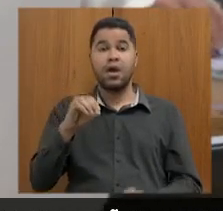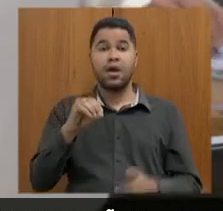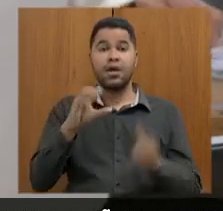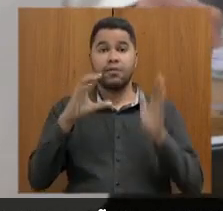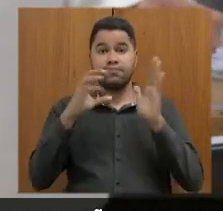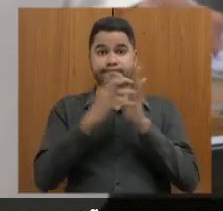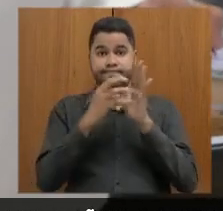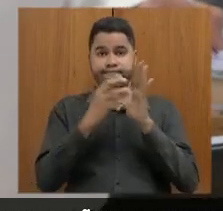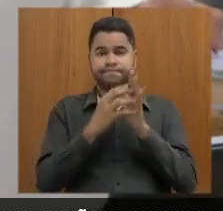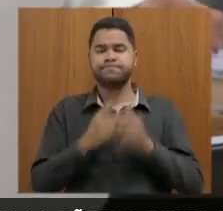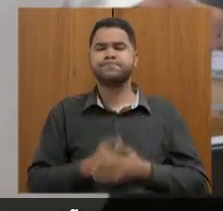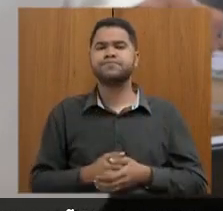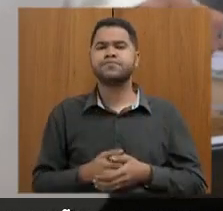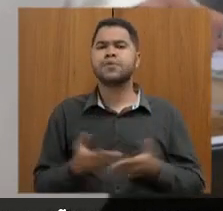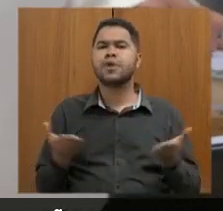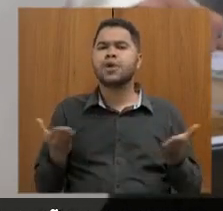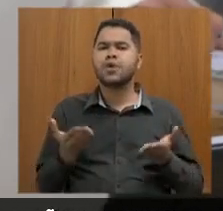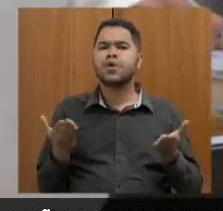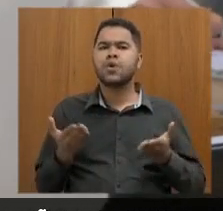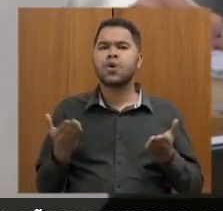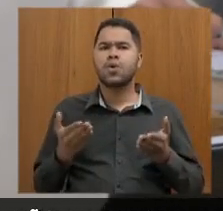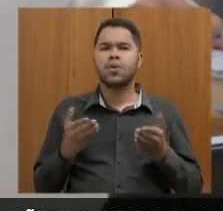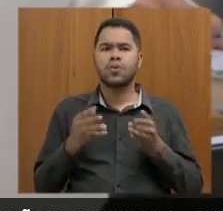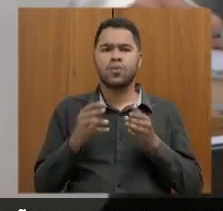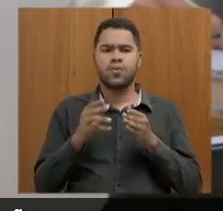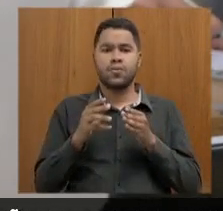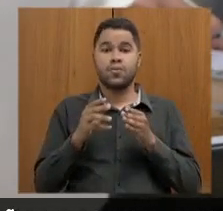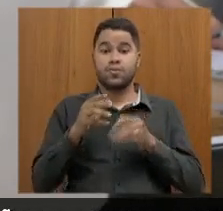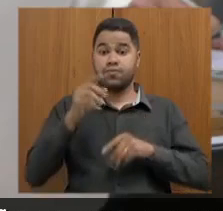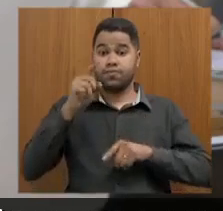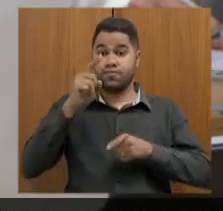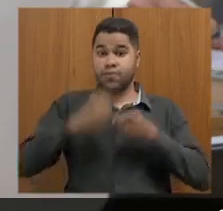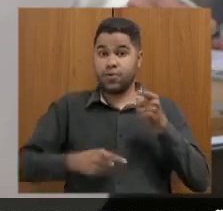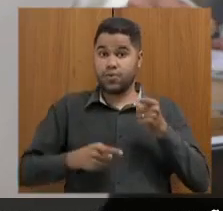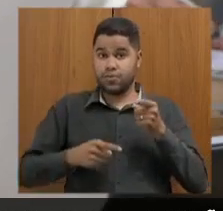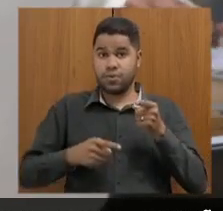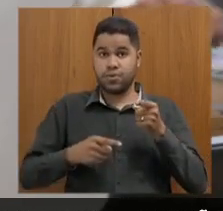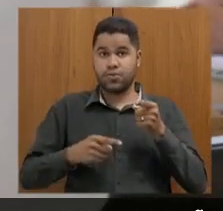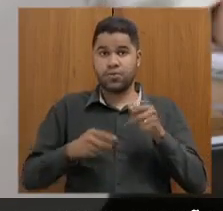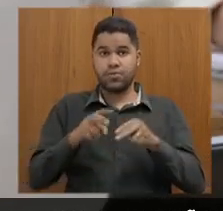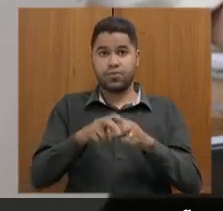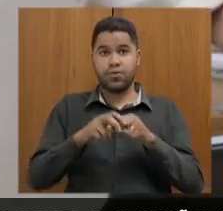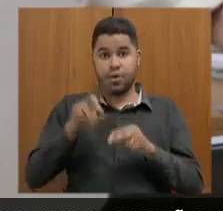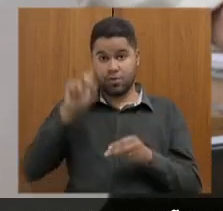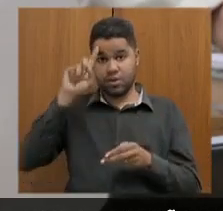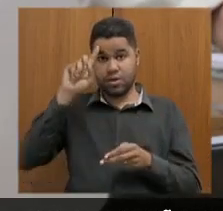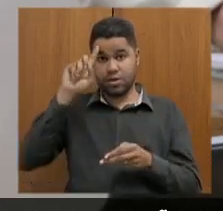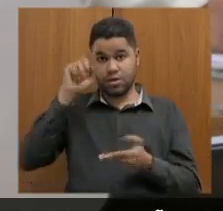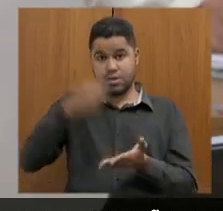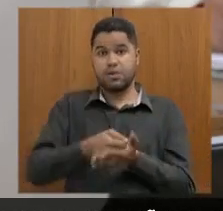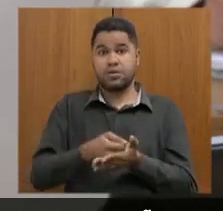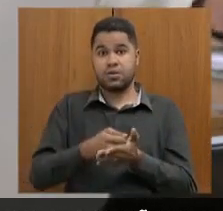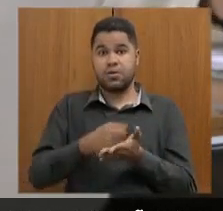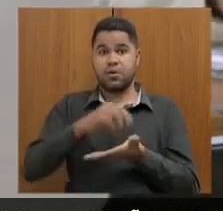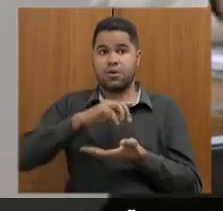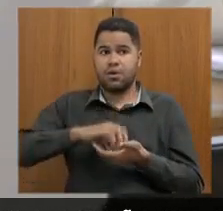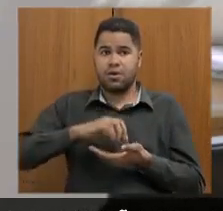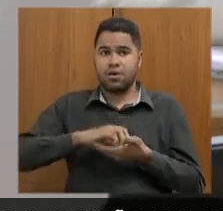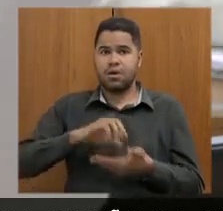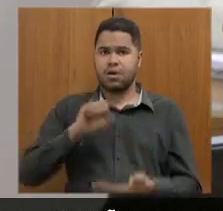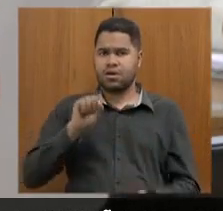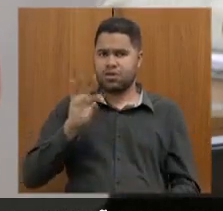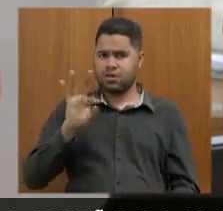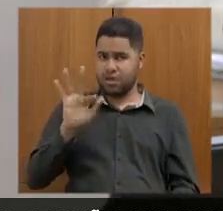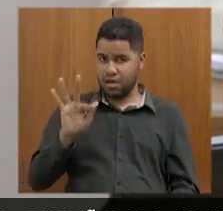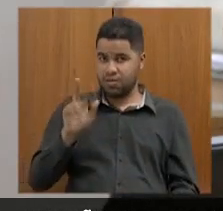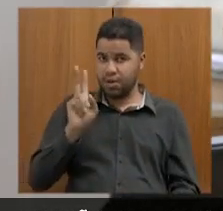No atual momento, onde o Estado está proibido de convocar profissionais na rede estadual, por causa da decisão do STF, o governo pretende manter